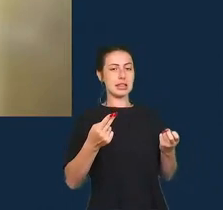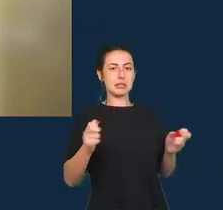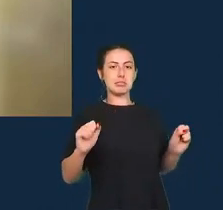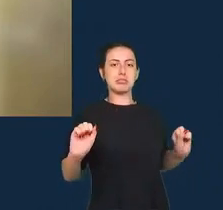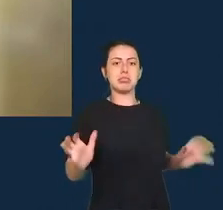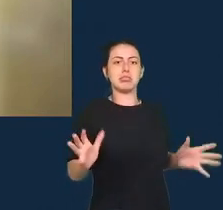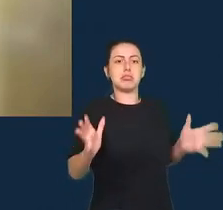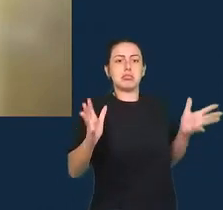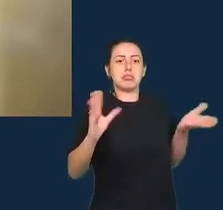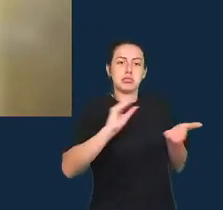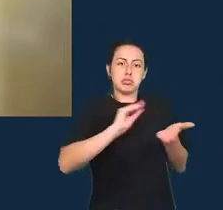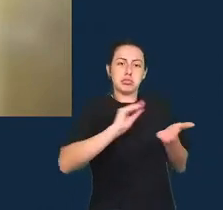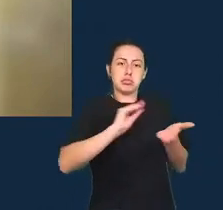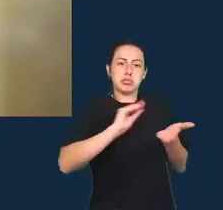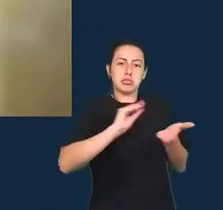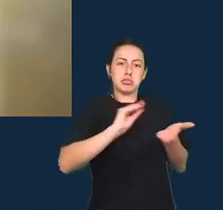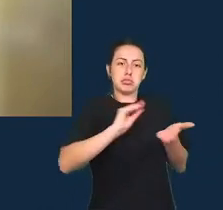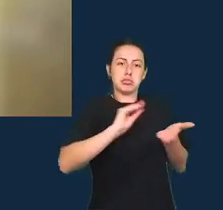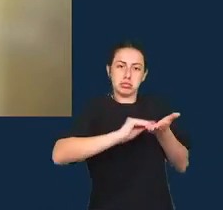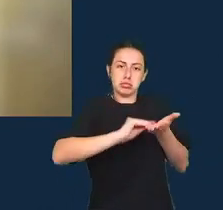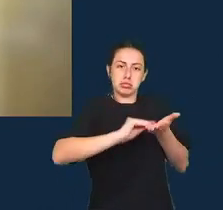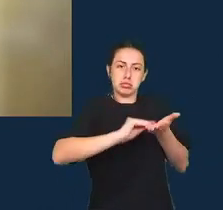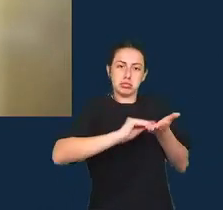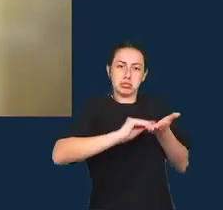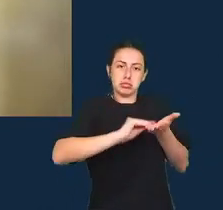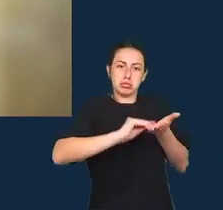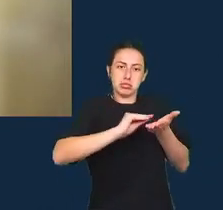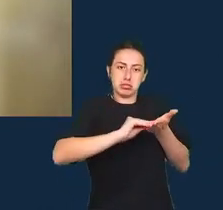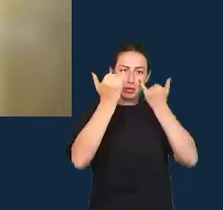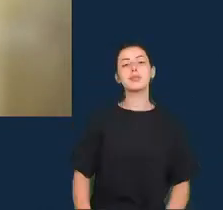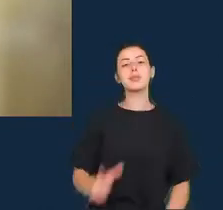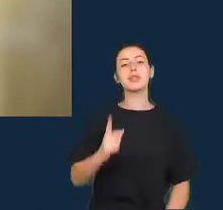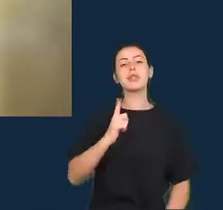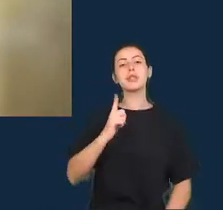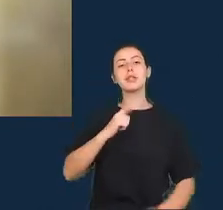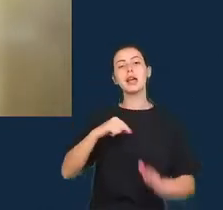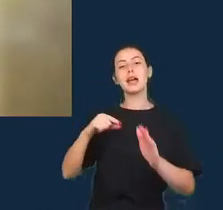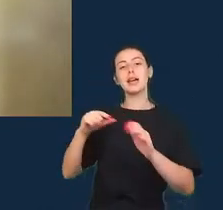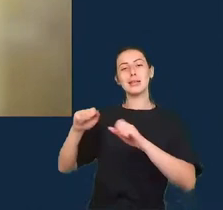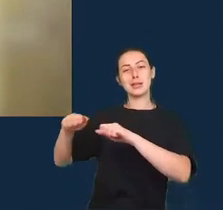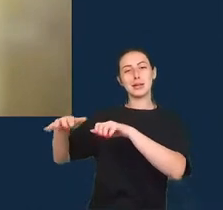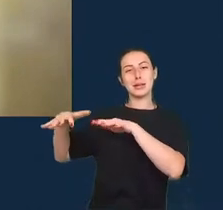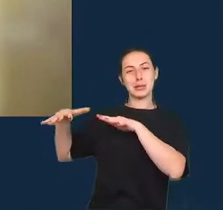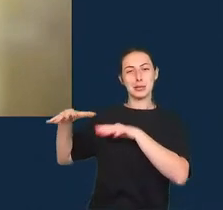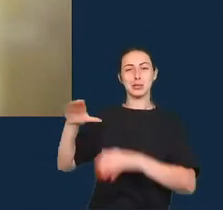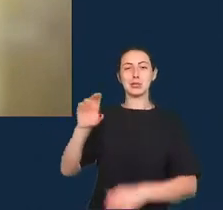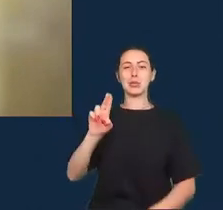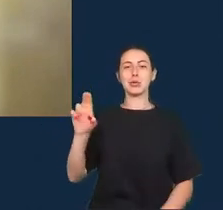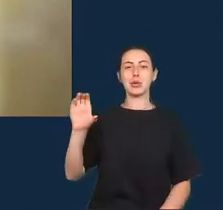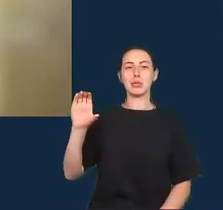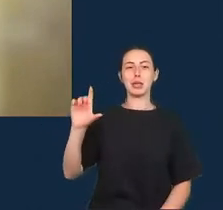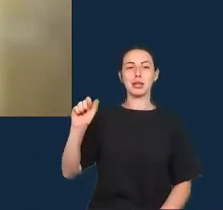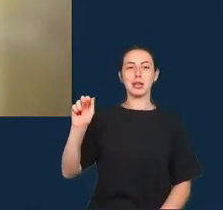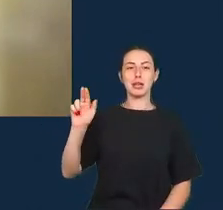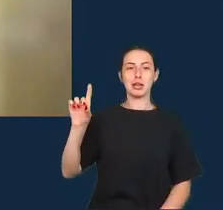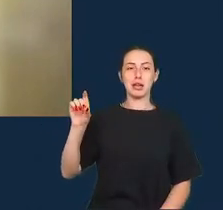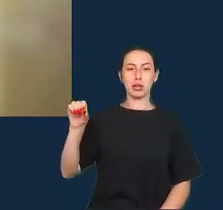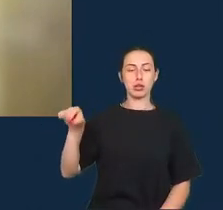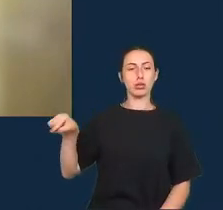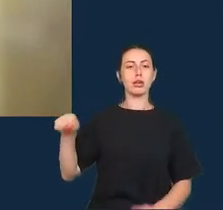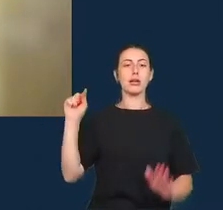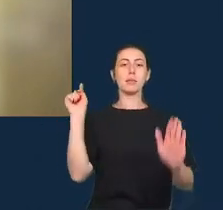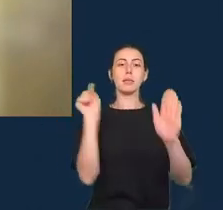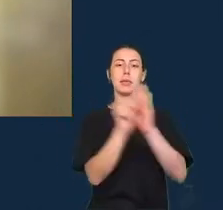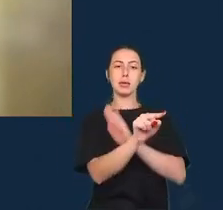pergunta de Cláudia Girelli que é o jornalismo de dados será amplamente